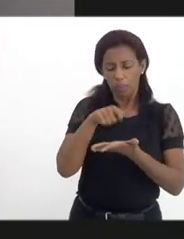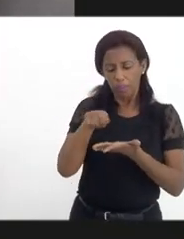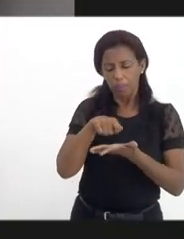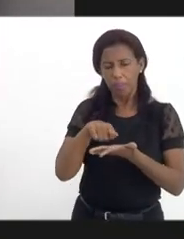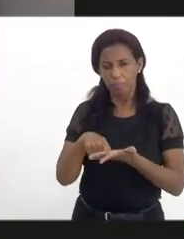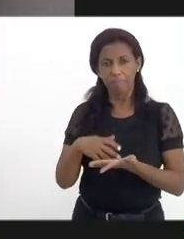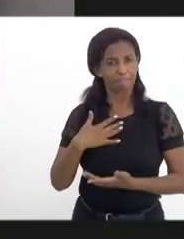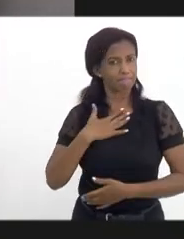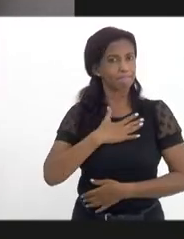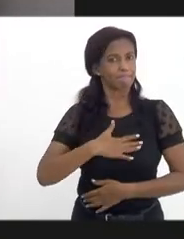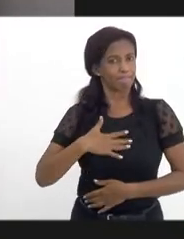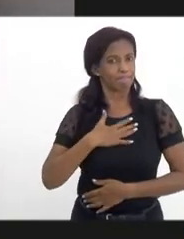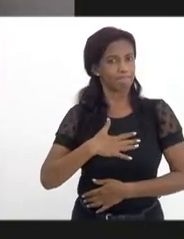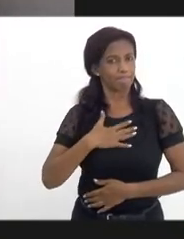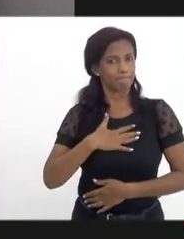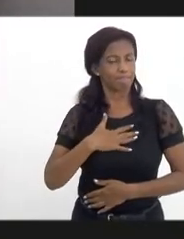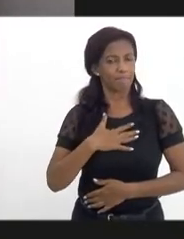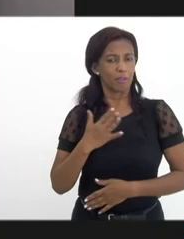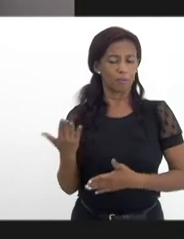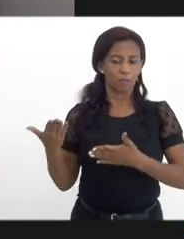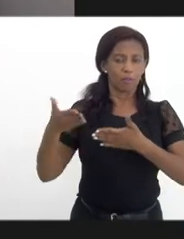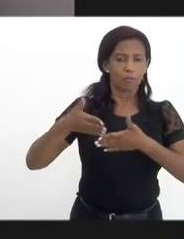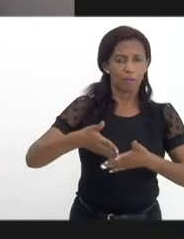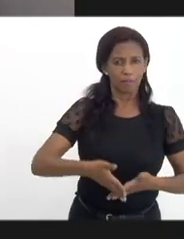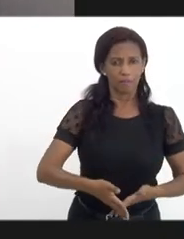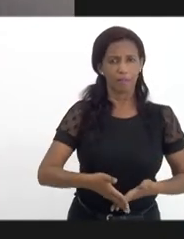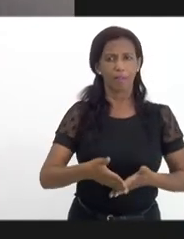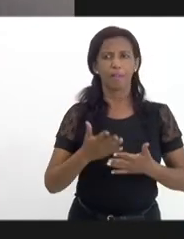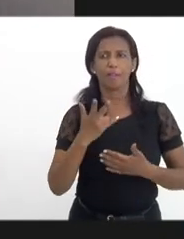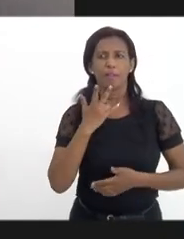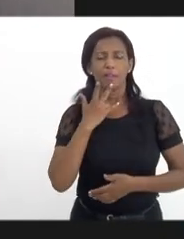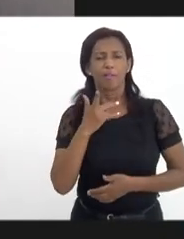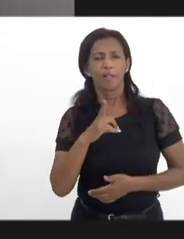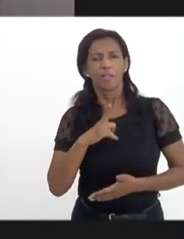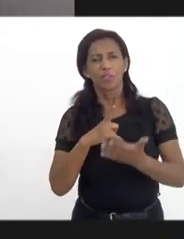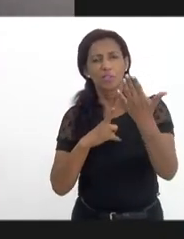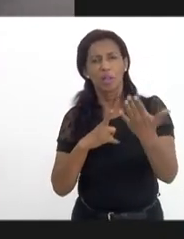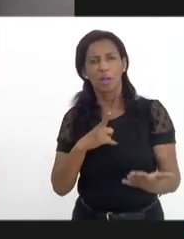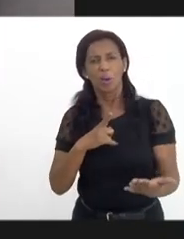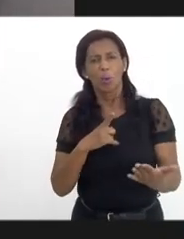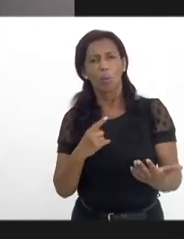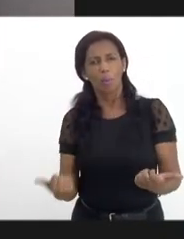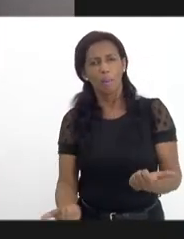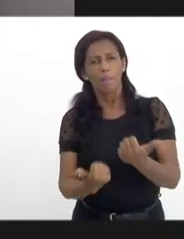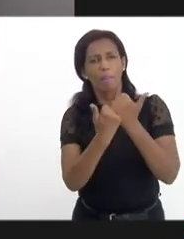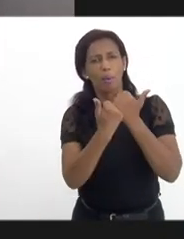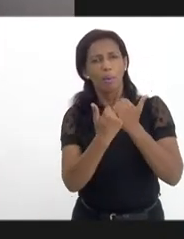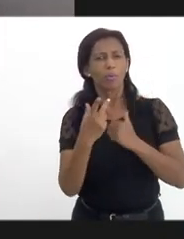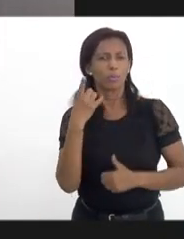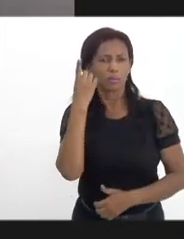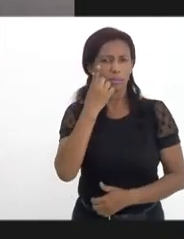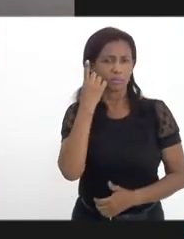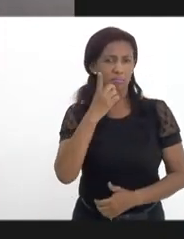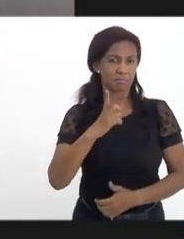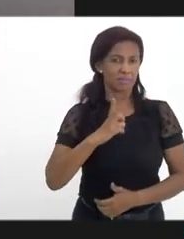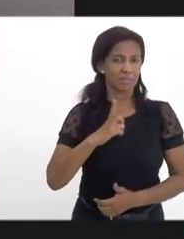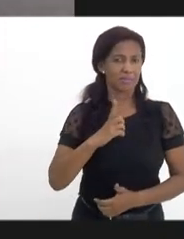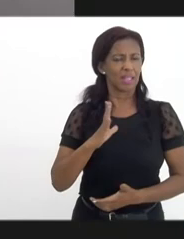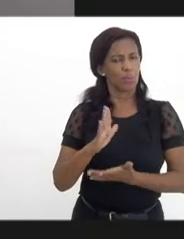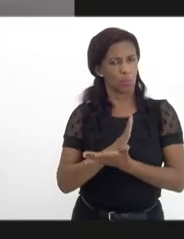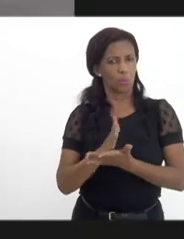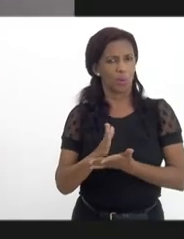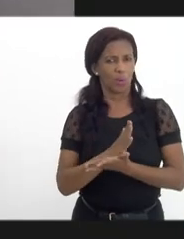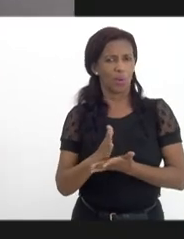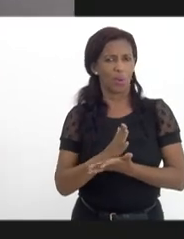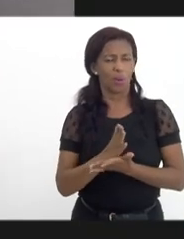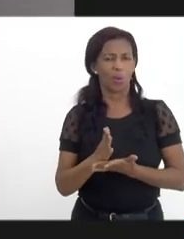Fiquei muito feliz quando assumi a pasta e soube que teria o senhor como nosso apoiador. Então, assim, tenho algumas demandas também